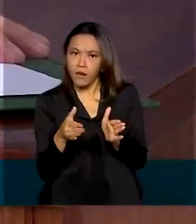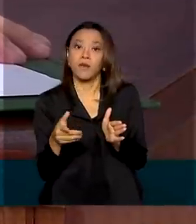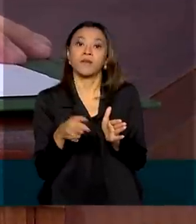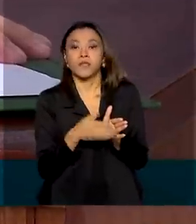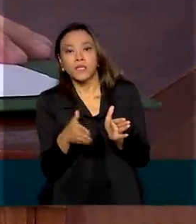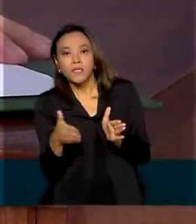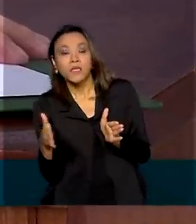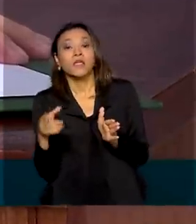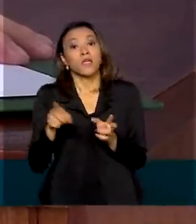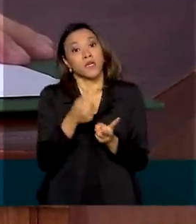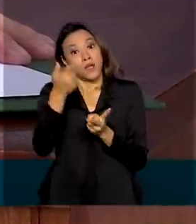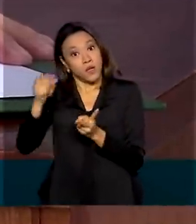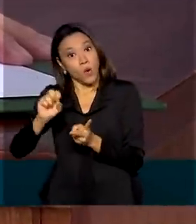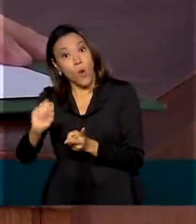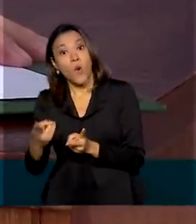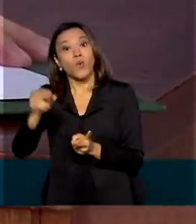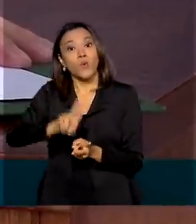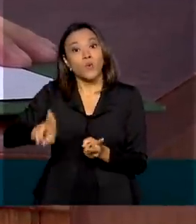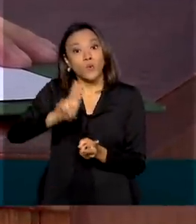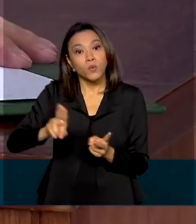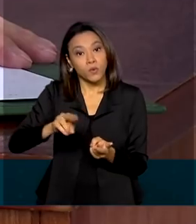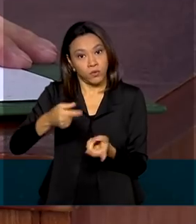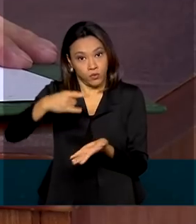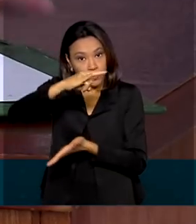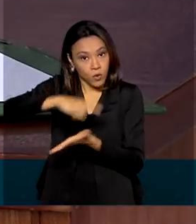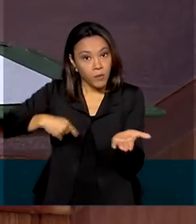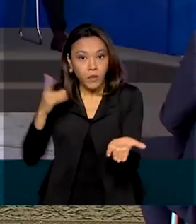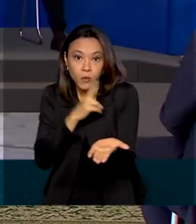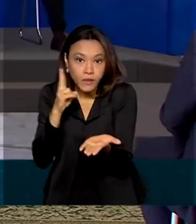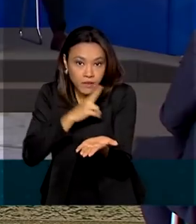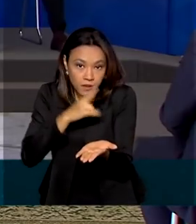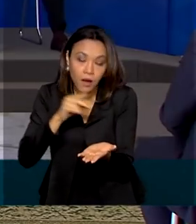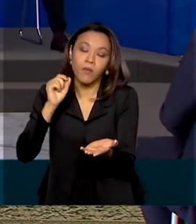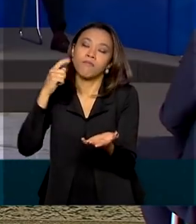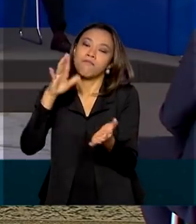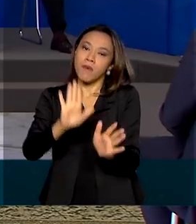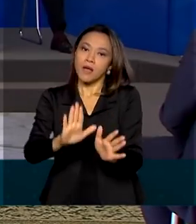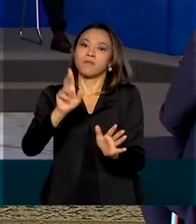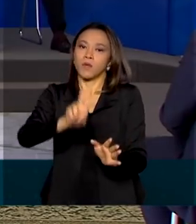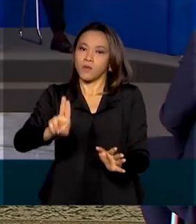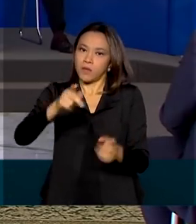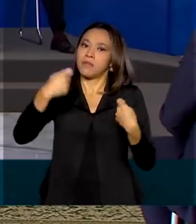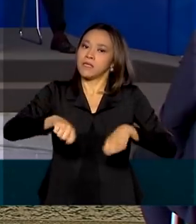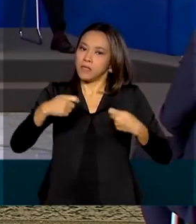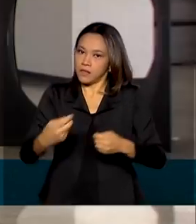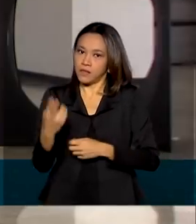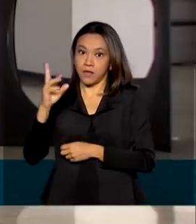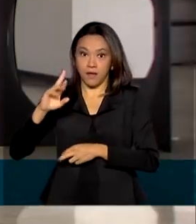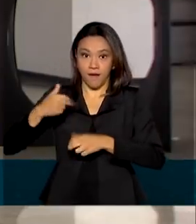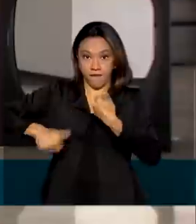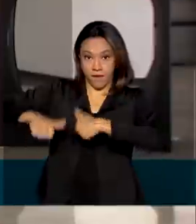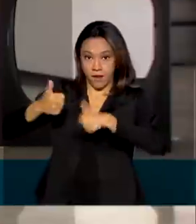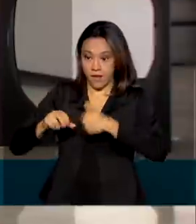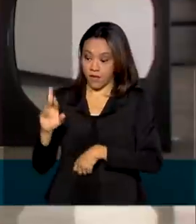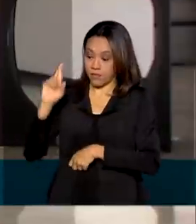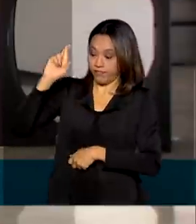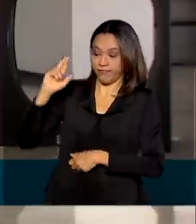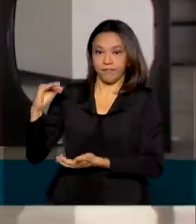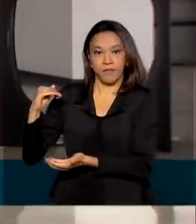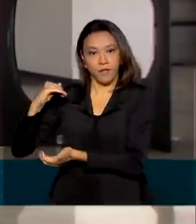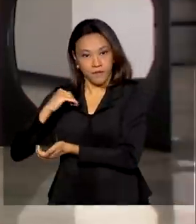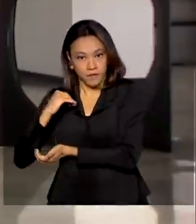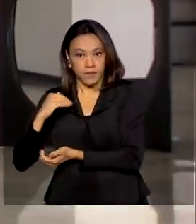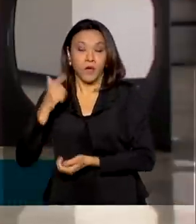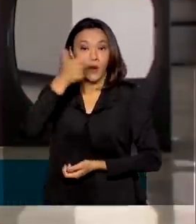ou autorização de uso emergencial. Mas para serem usadas, precisam ser avaliadas pela Anvisa. Outra lei autoriza